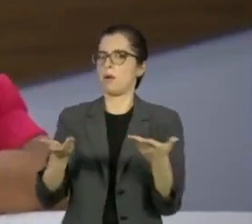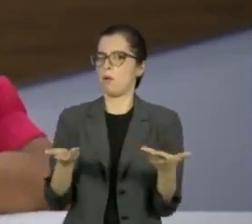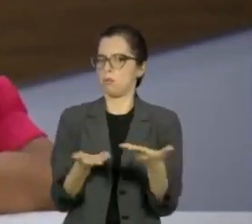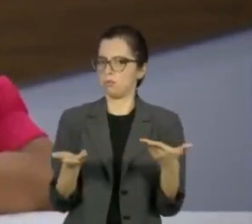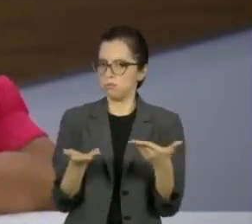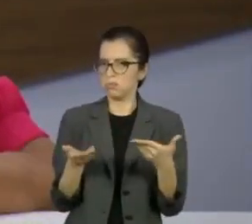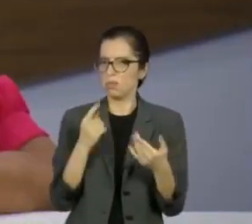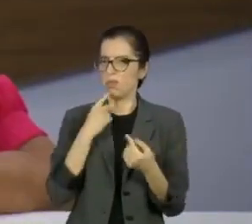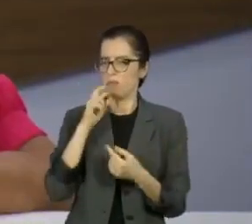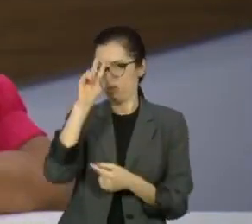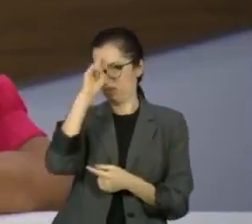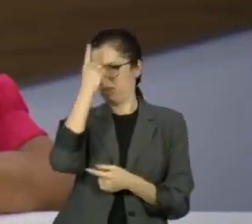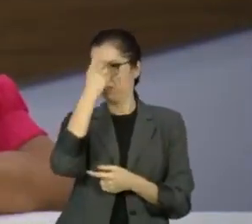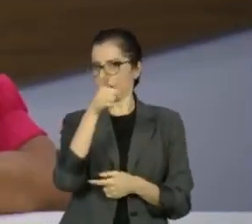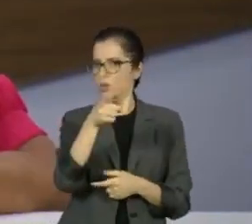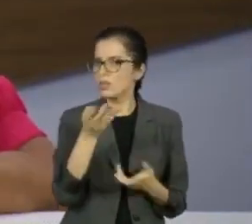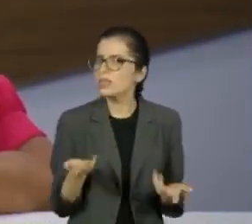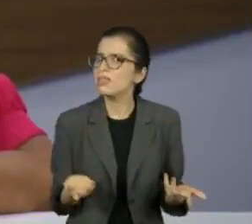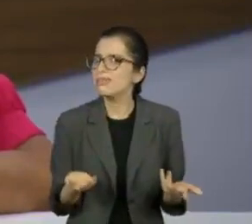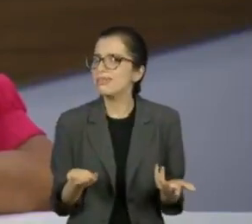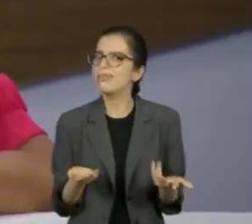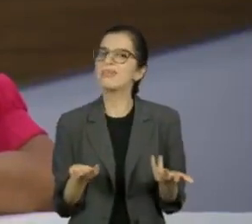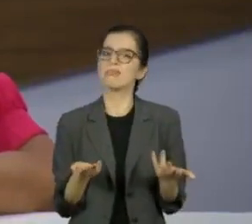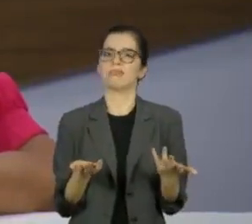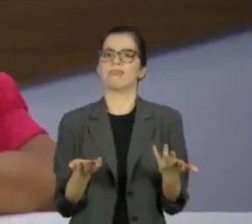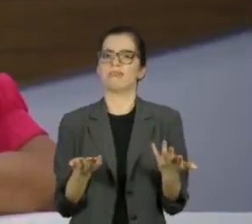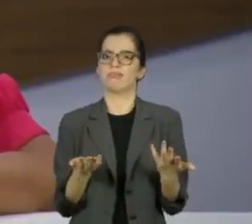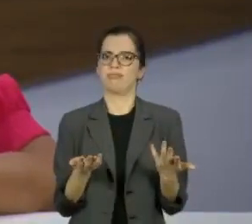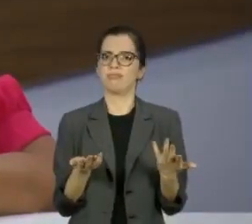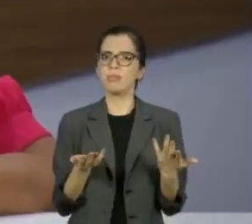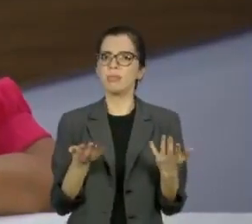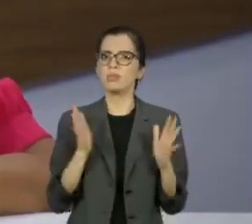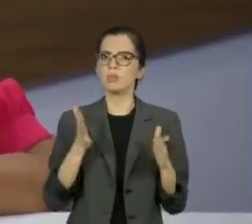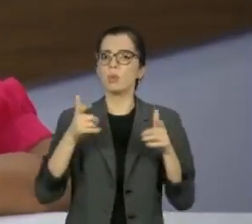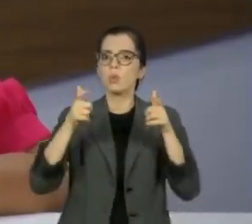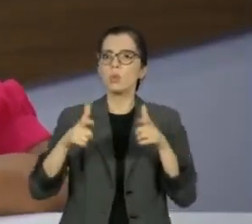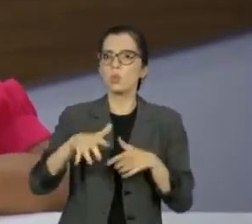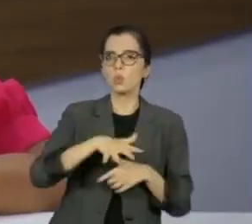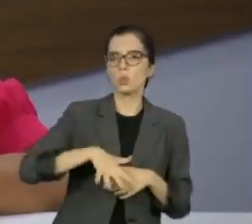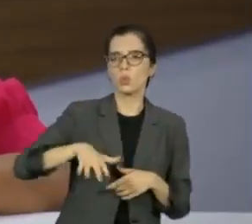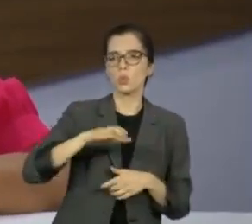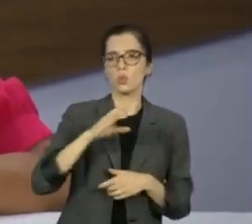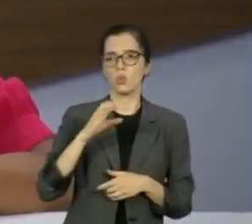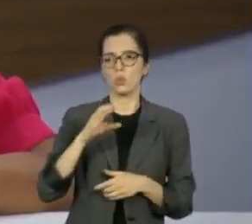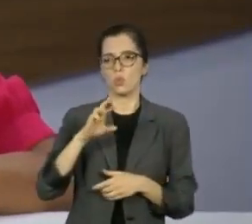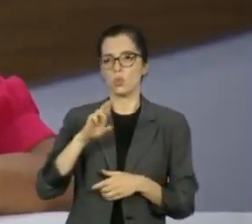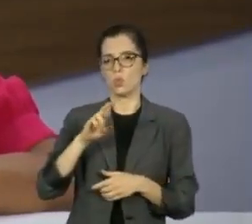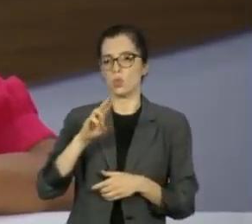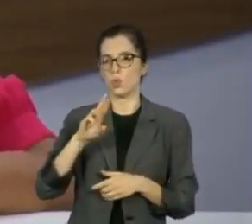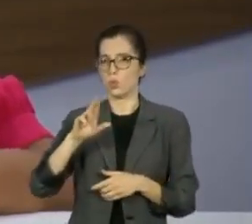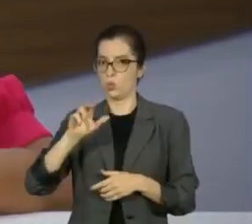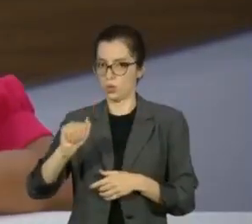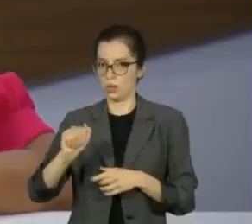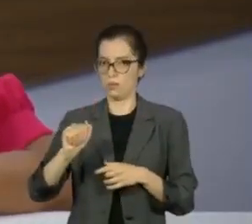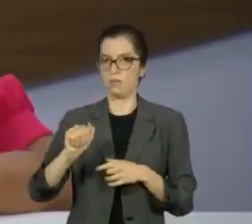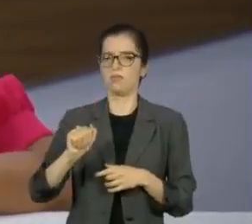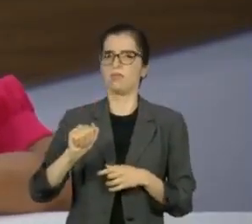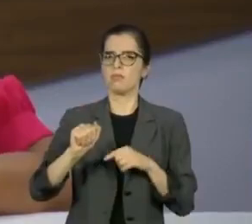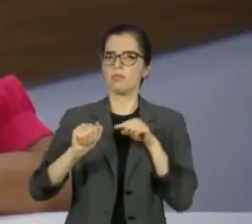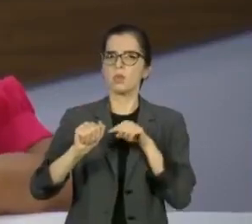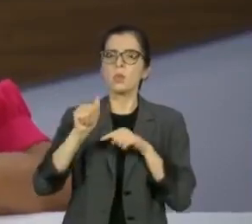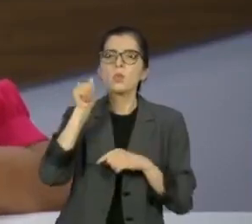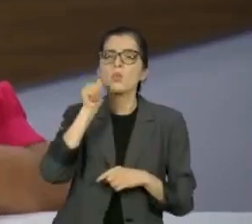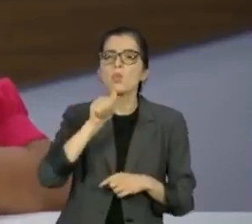recentemente em relação a mural que foi feito no Cura por uma artista negra, a Crioula, que pintou,